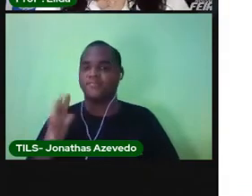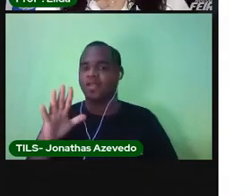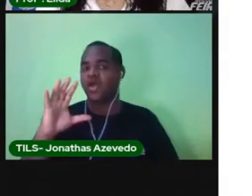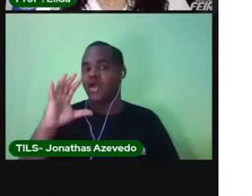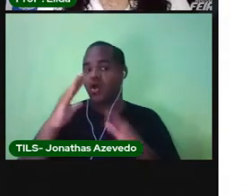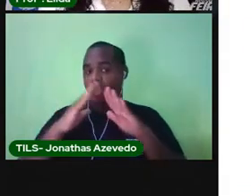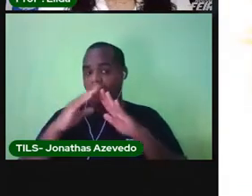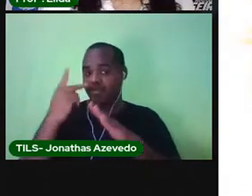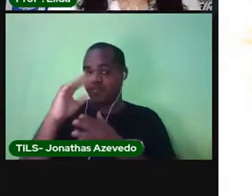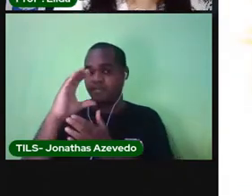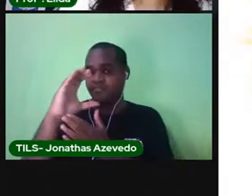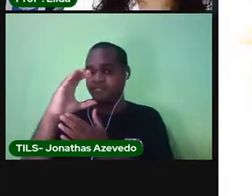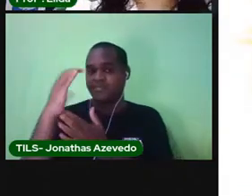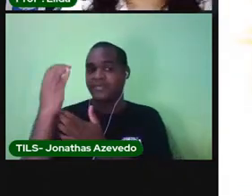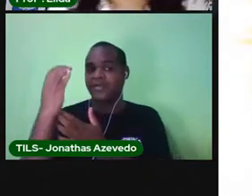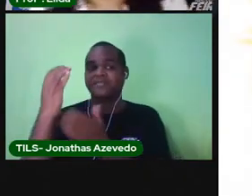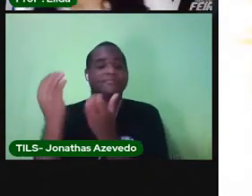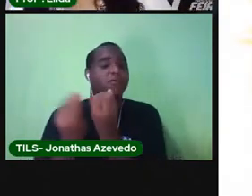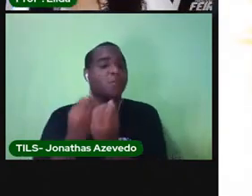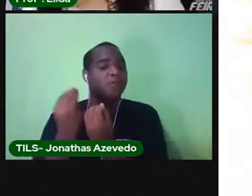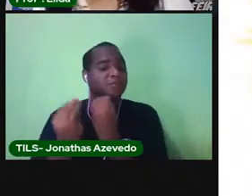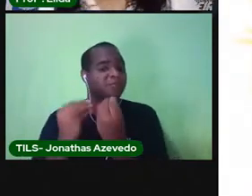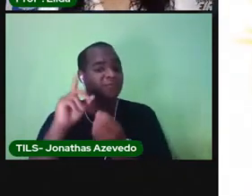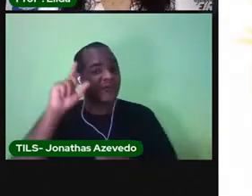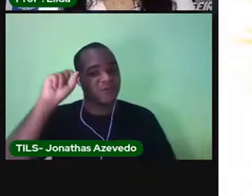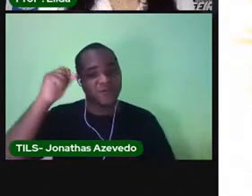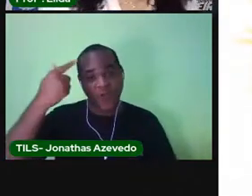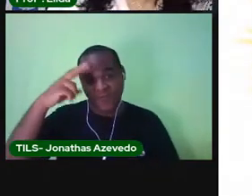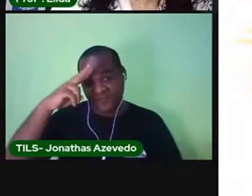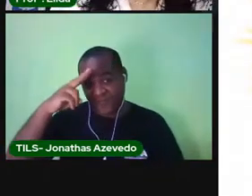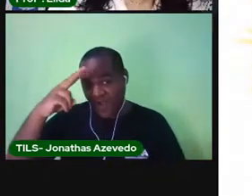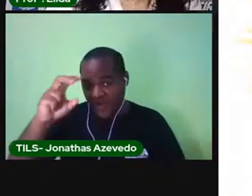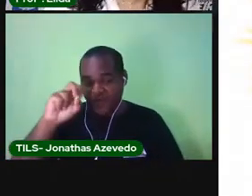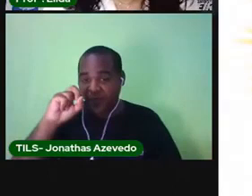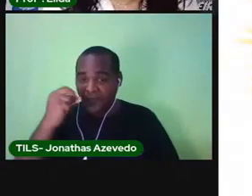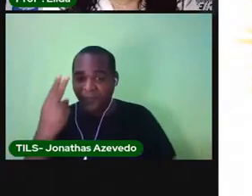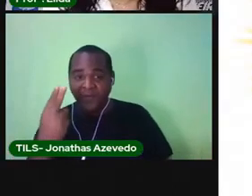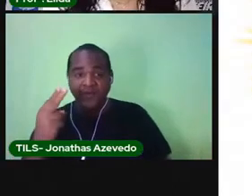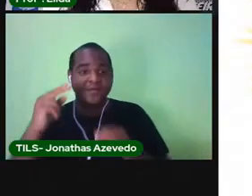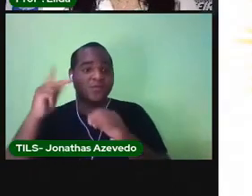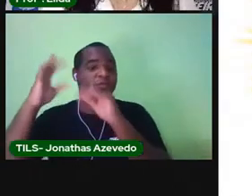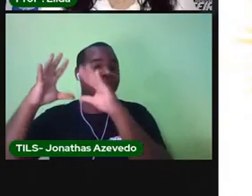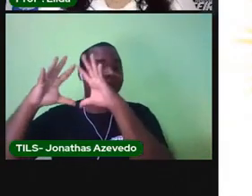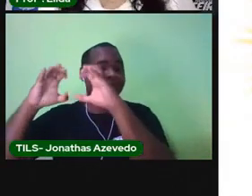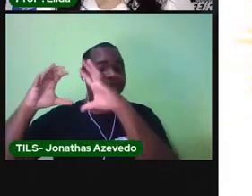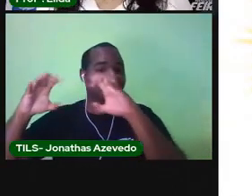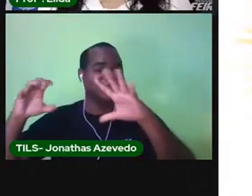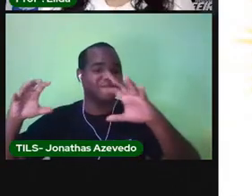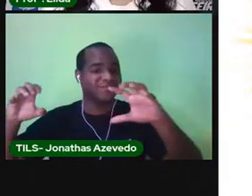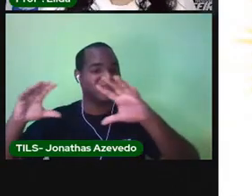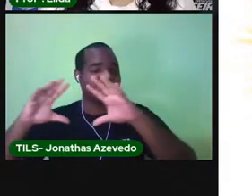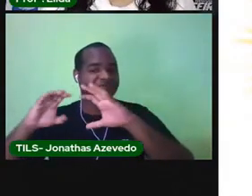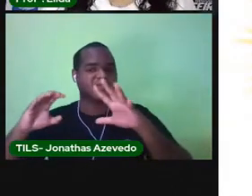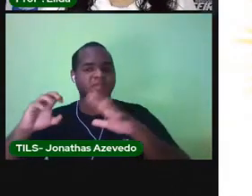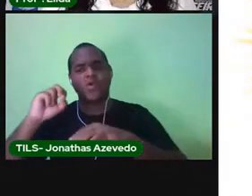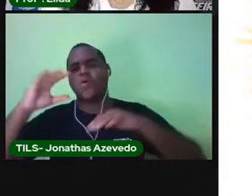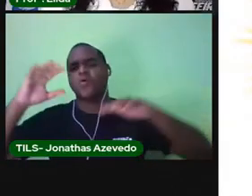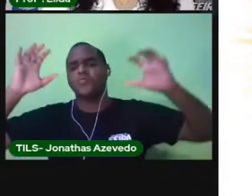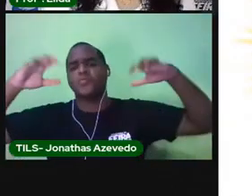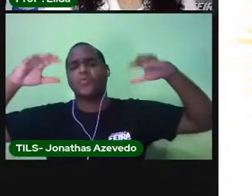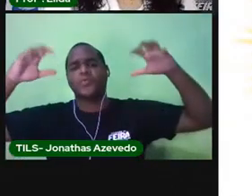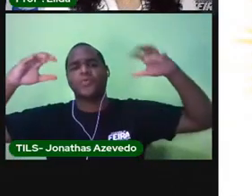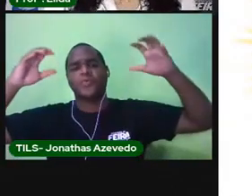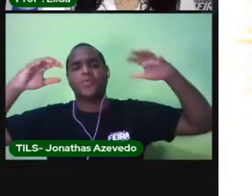o tempo aí no seu bairro? Tá ensolarado, tá nublado, tá chovendo.